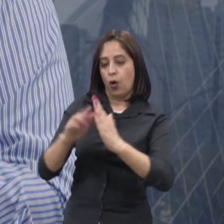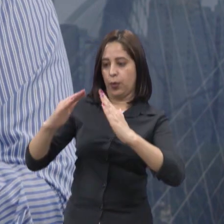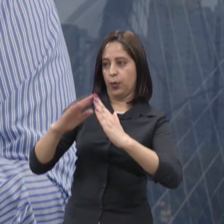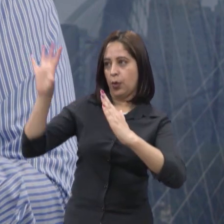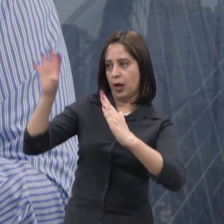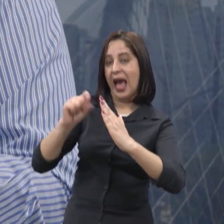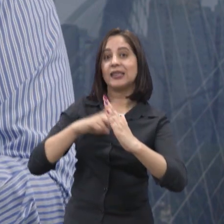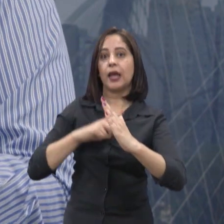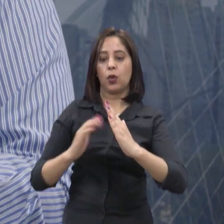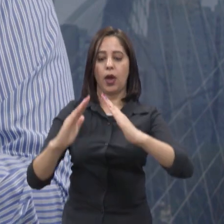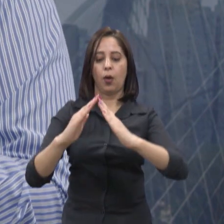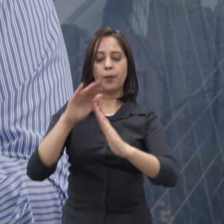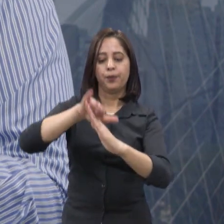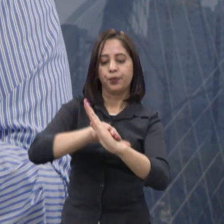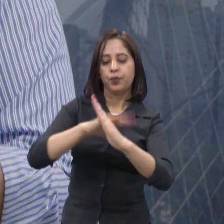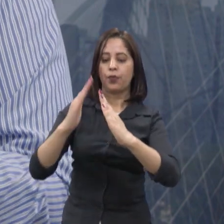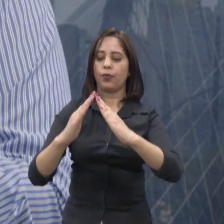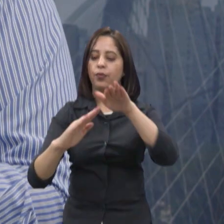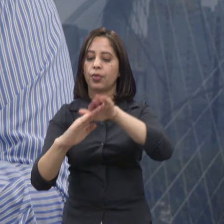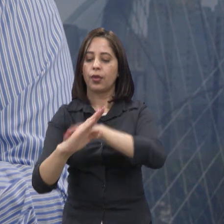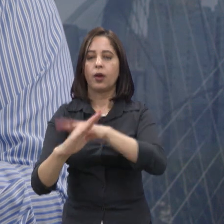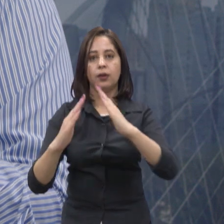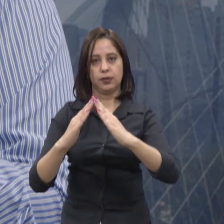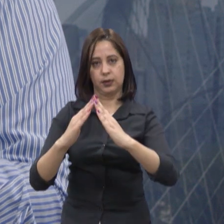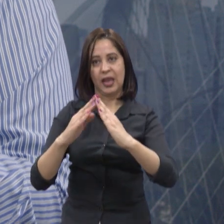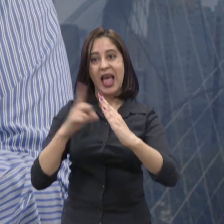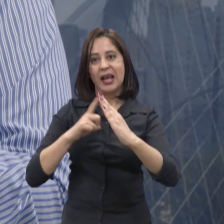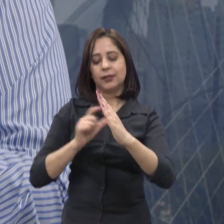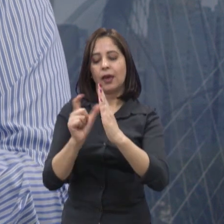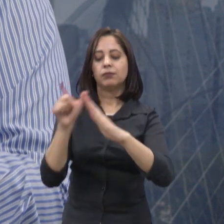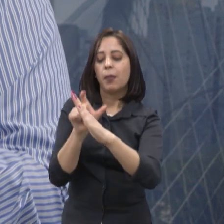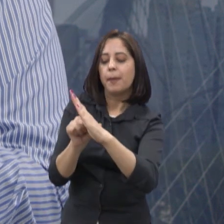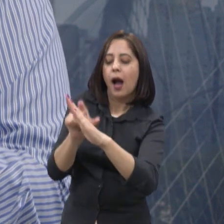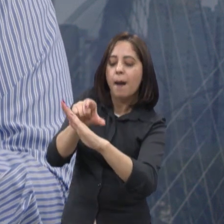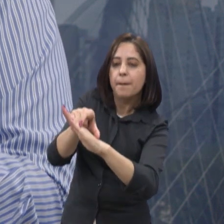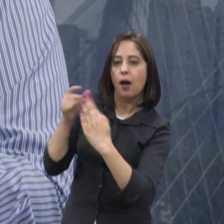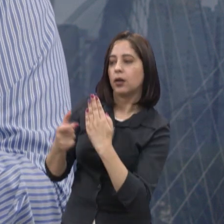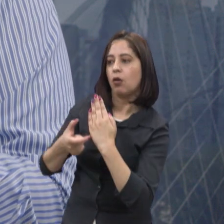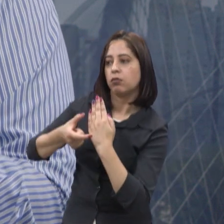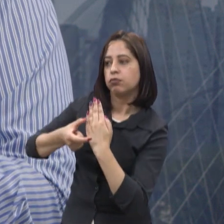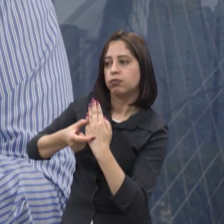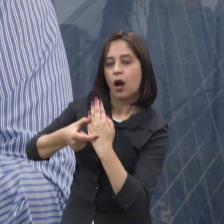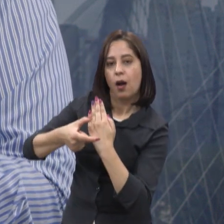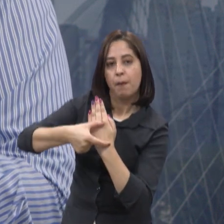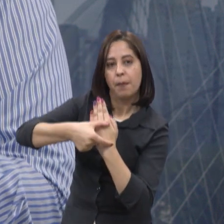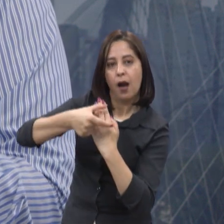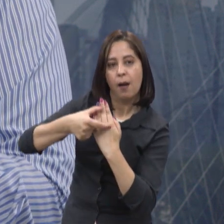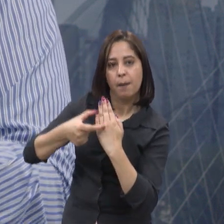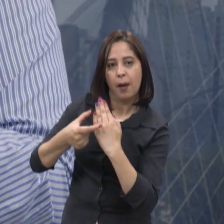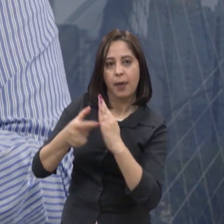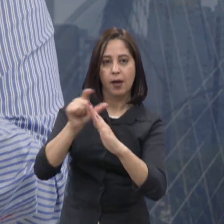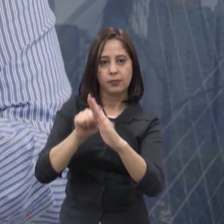compostos de células fotovoltaicas, como o próprio nome diz, que essas células vão captar a radiação